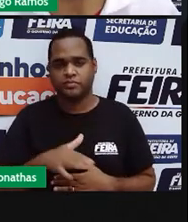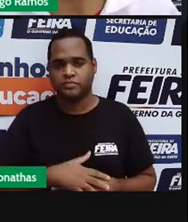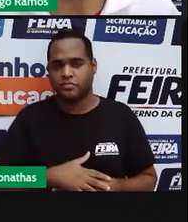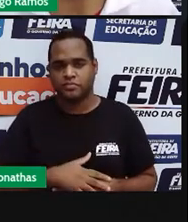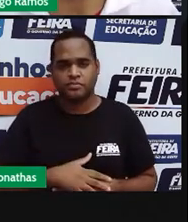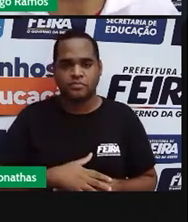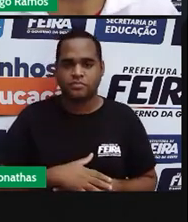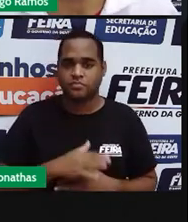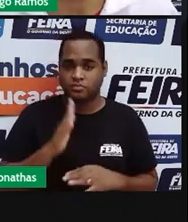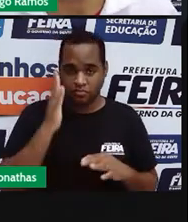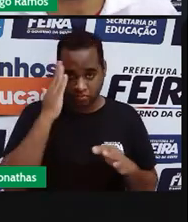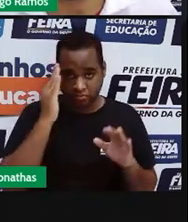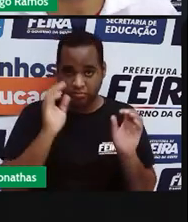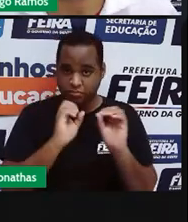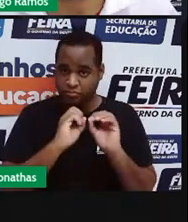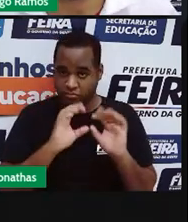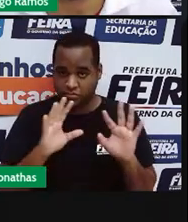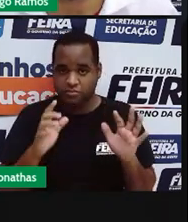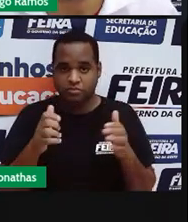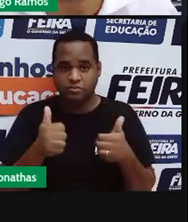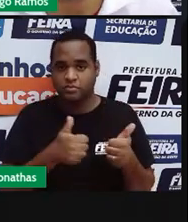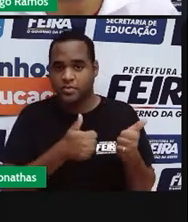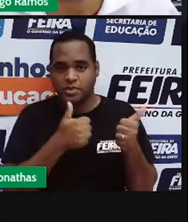Bacana, não é? Bom,